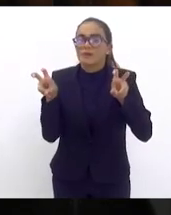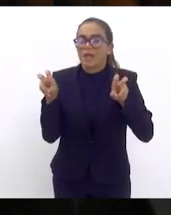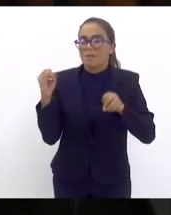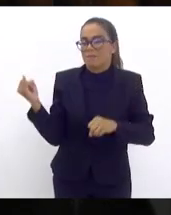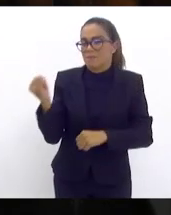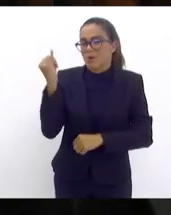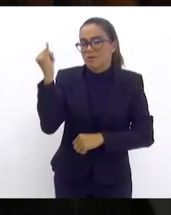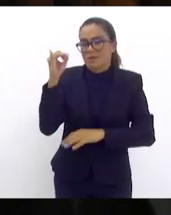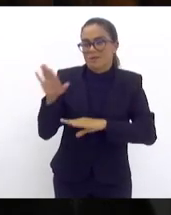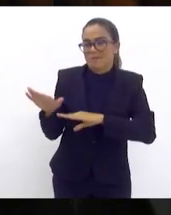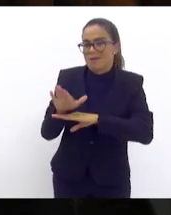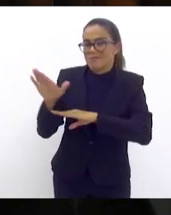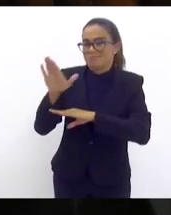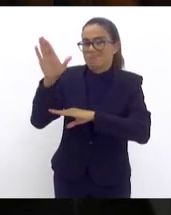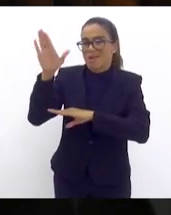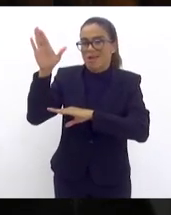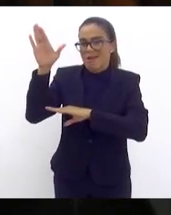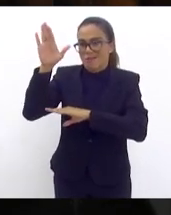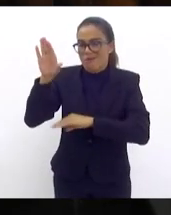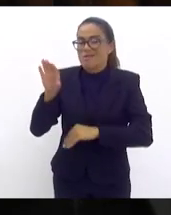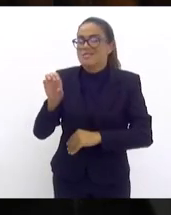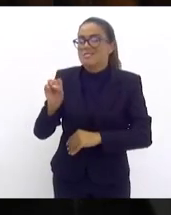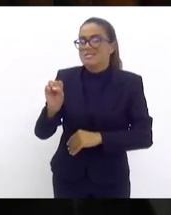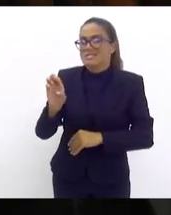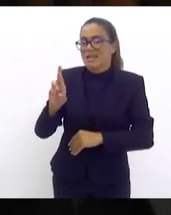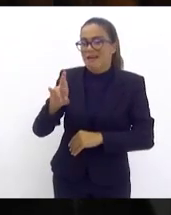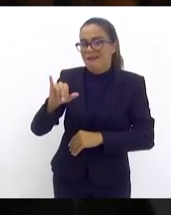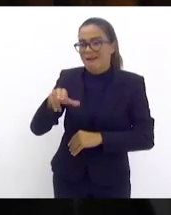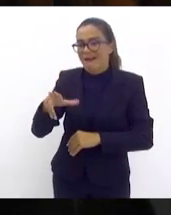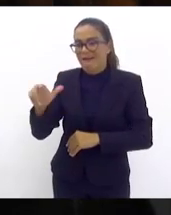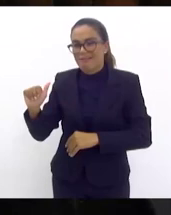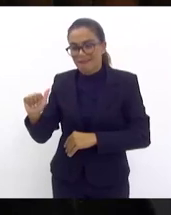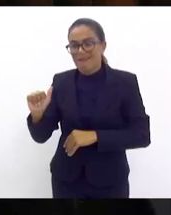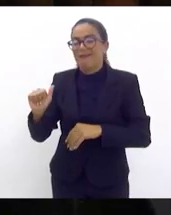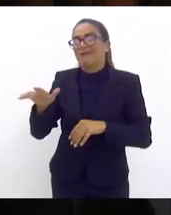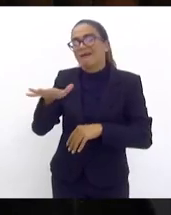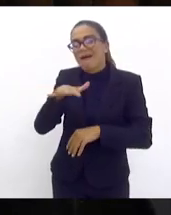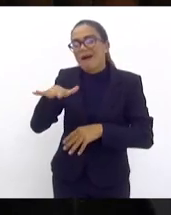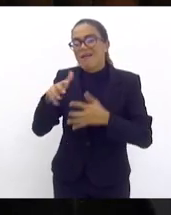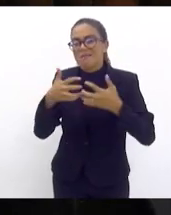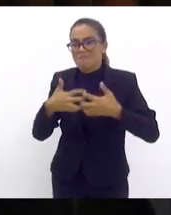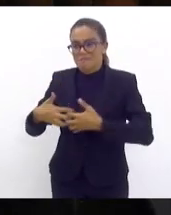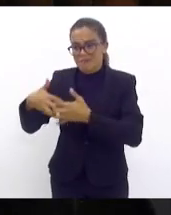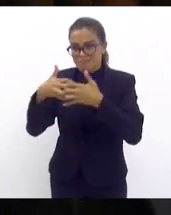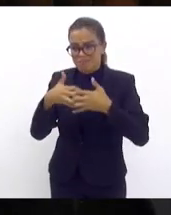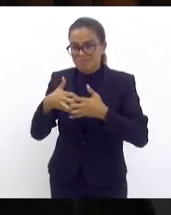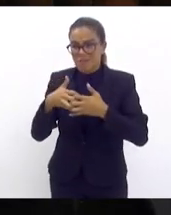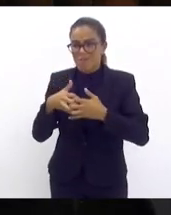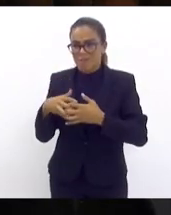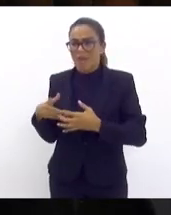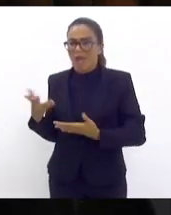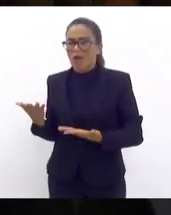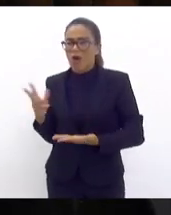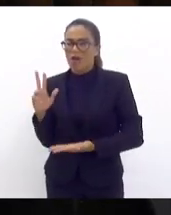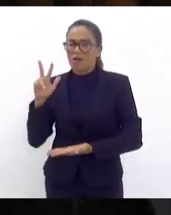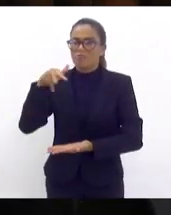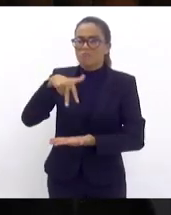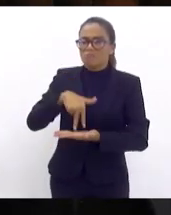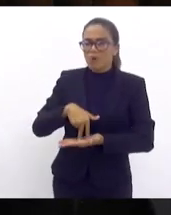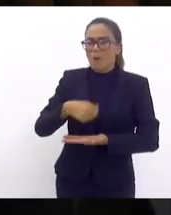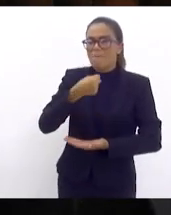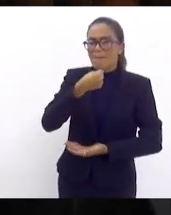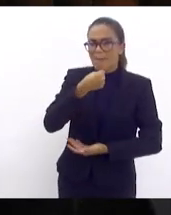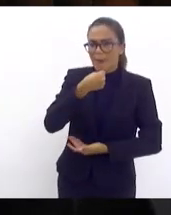serrana um tema muito importante para a Petrópolis e eu assumo essa tribuna para pedir o apoio dos meus